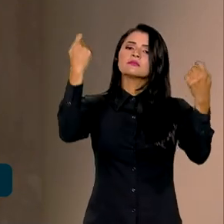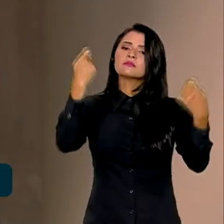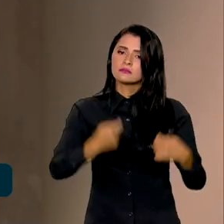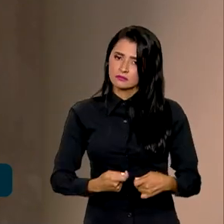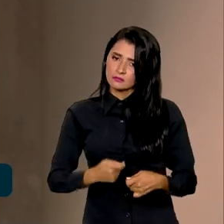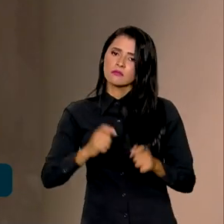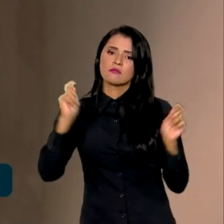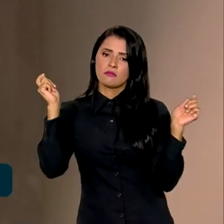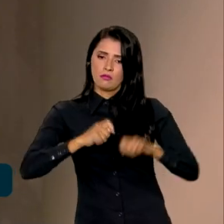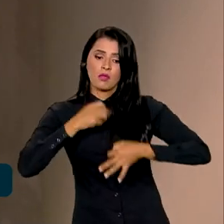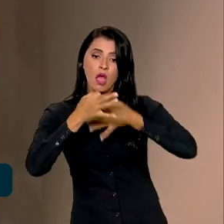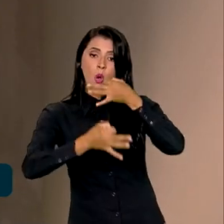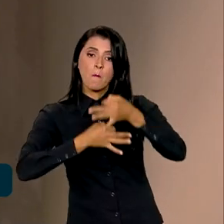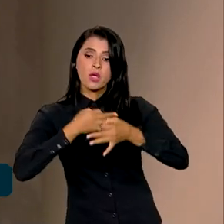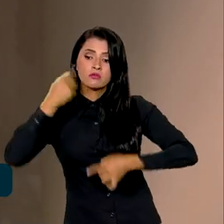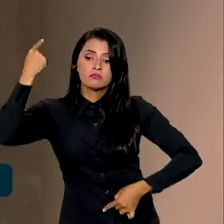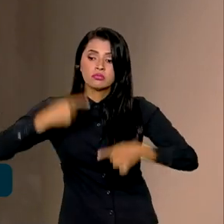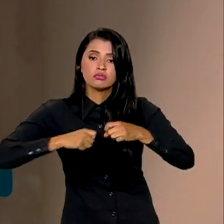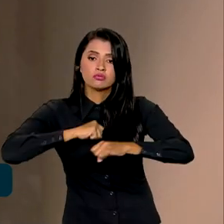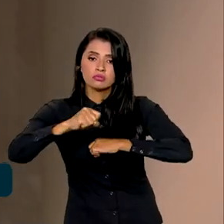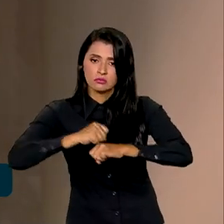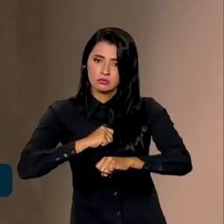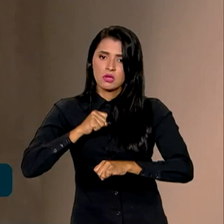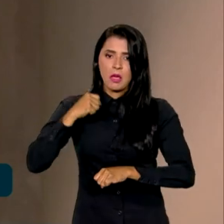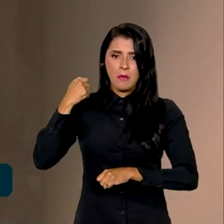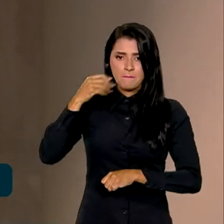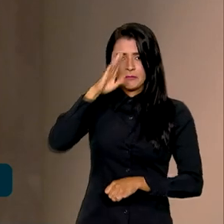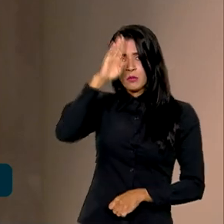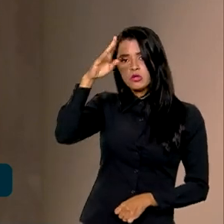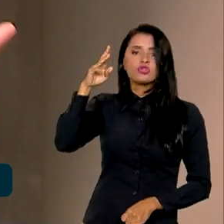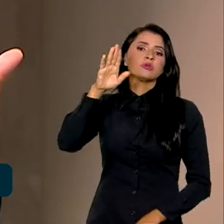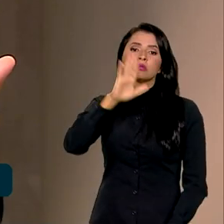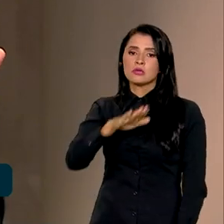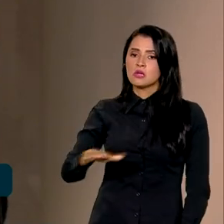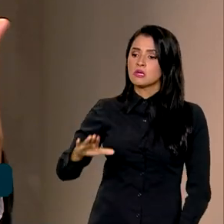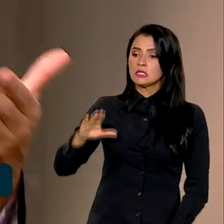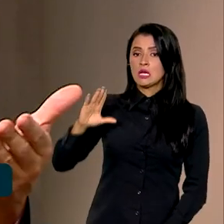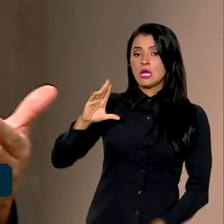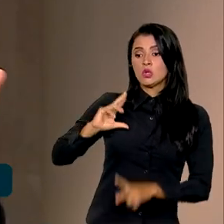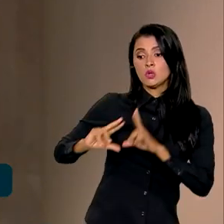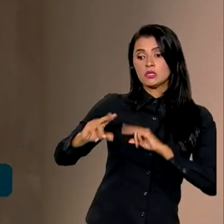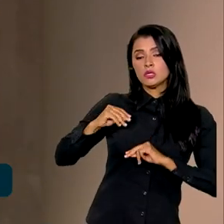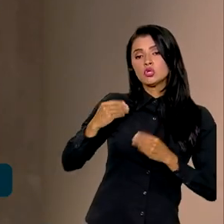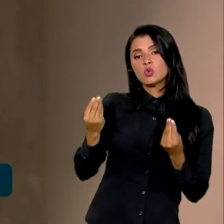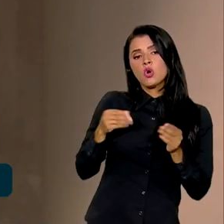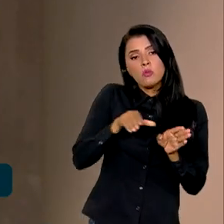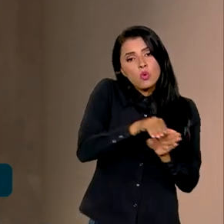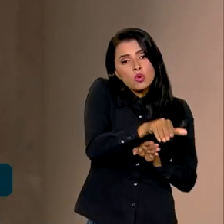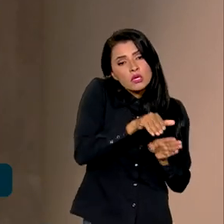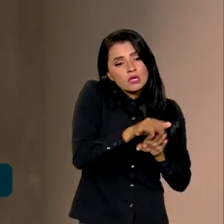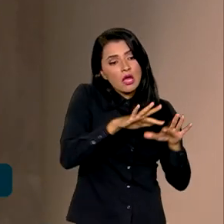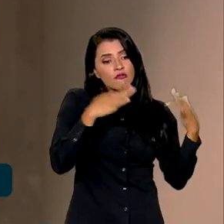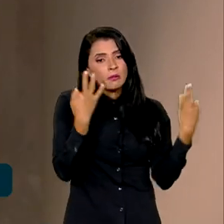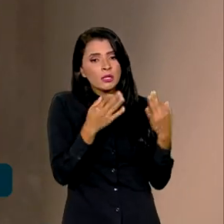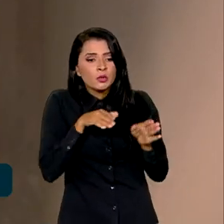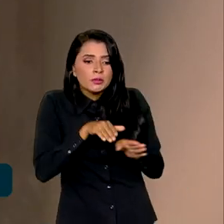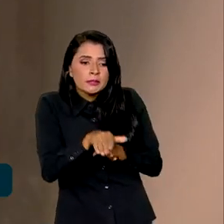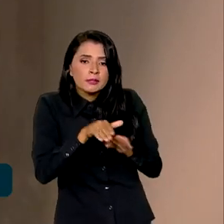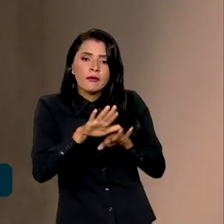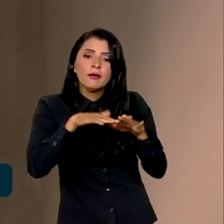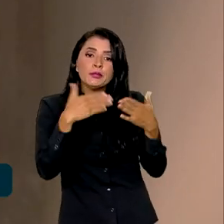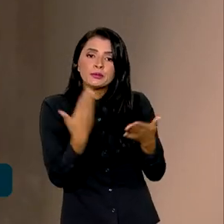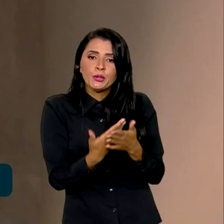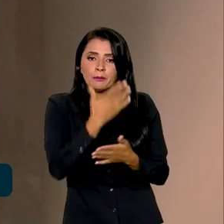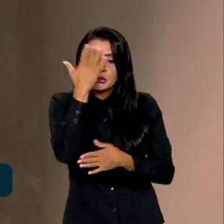discutir, especialmente no caso de crianças e adolescentes, como é que você orienta a família, a escola, os profissionais de saúde